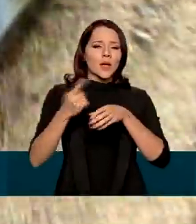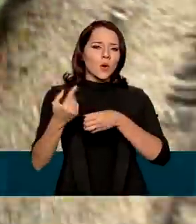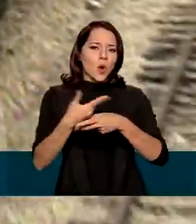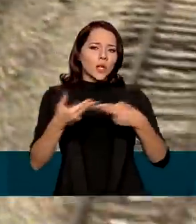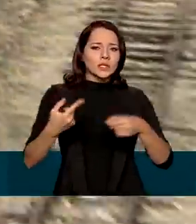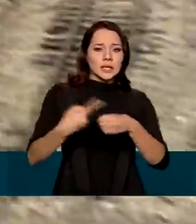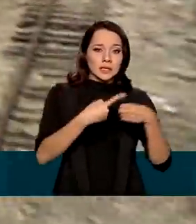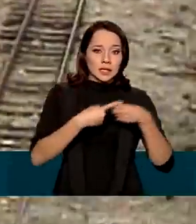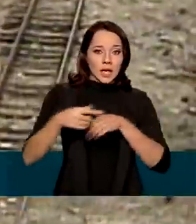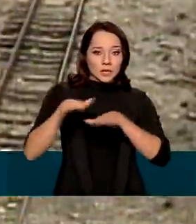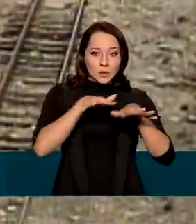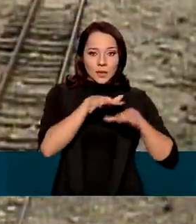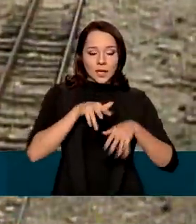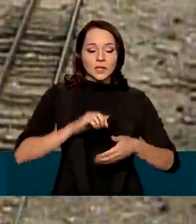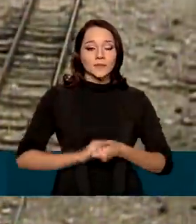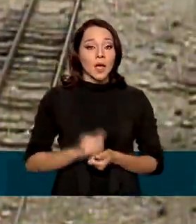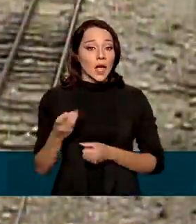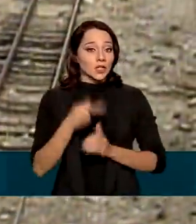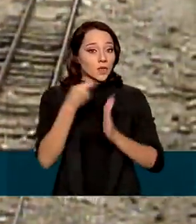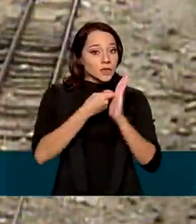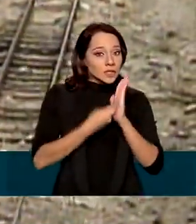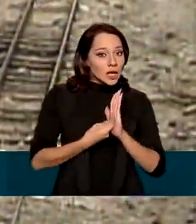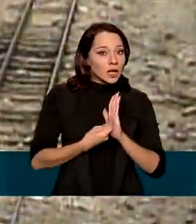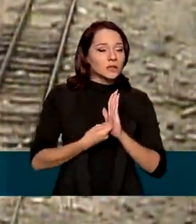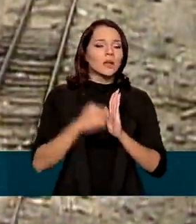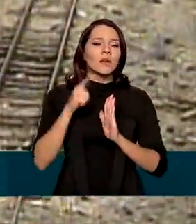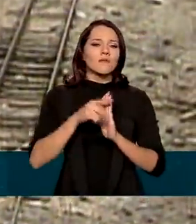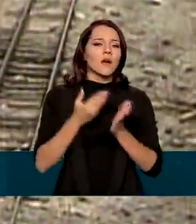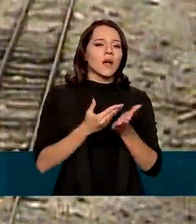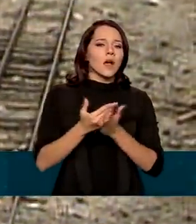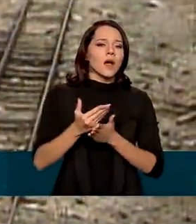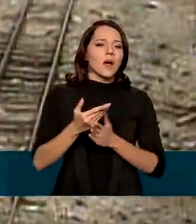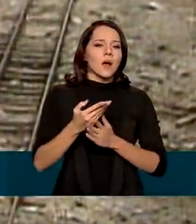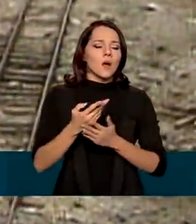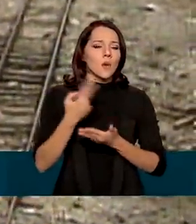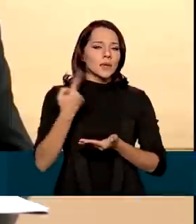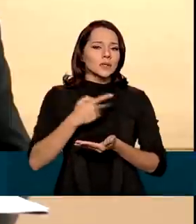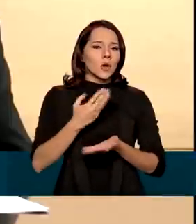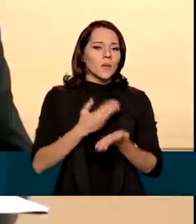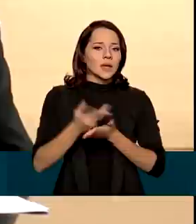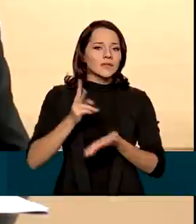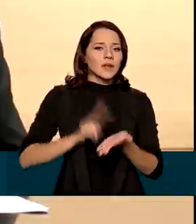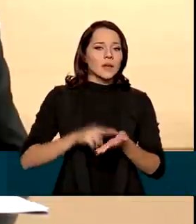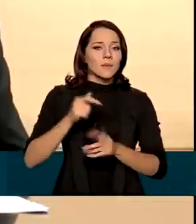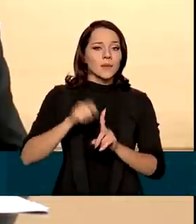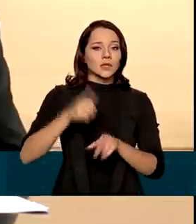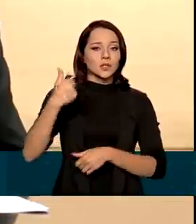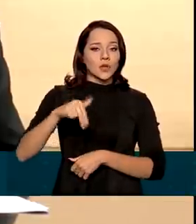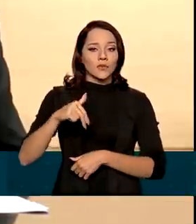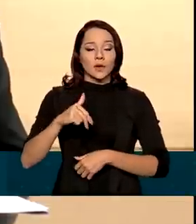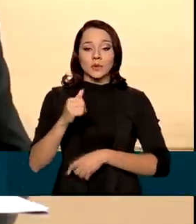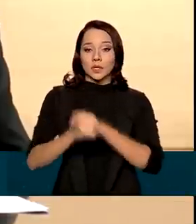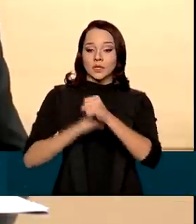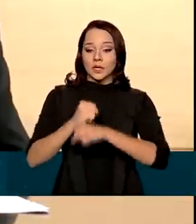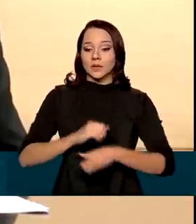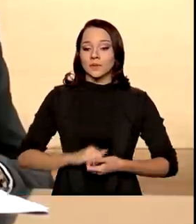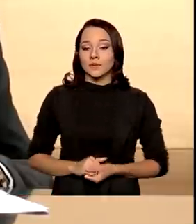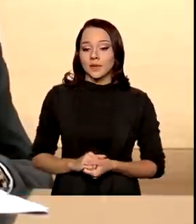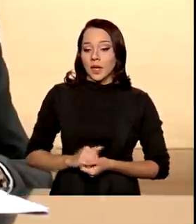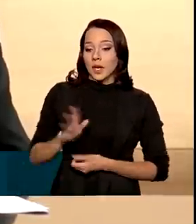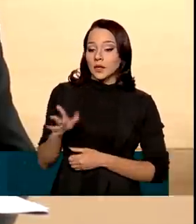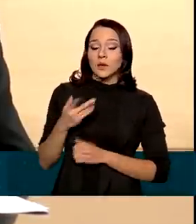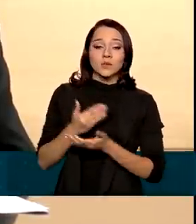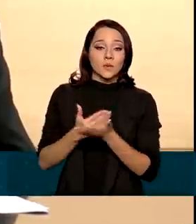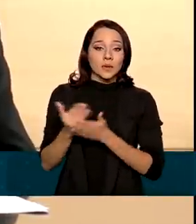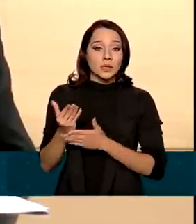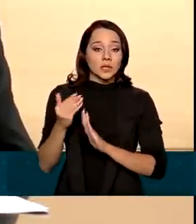As novas exigências passam a valer a partir de novembro deste ano. Nós estamos fazendo o esforço desde o princípio do